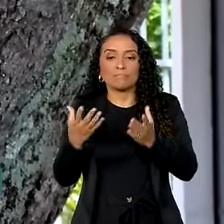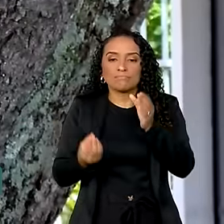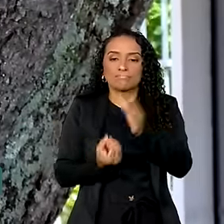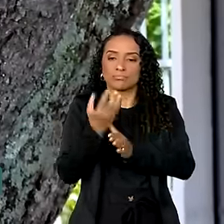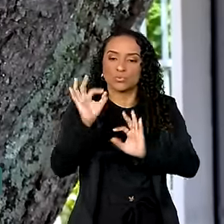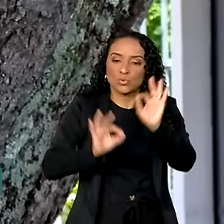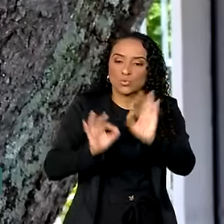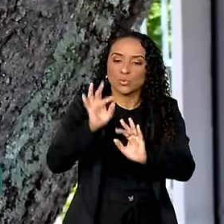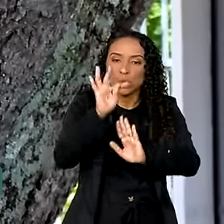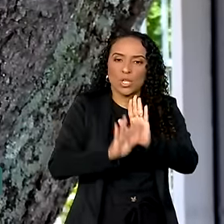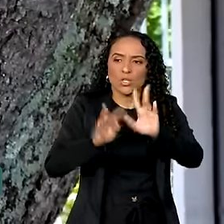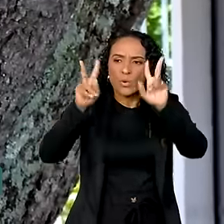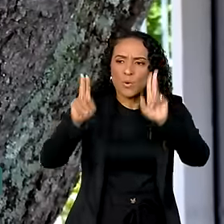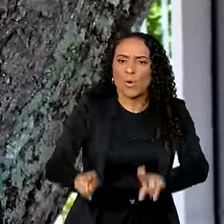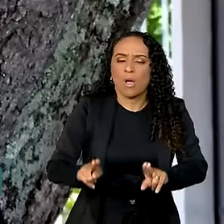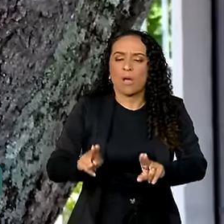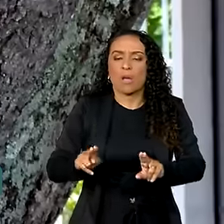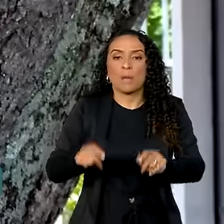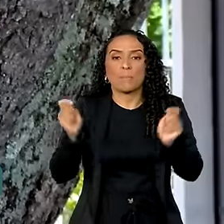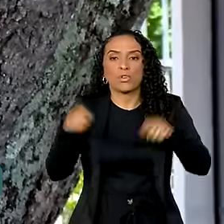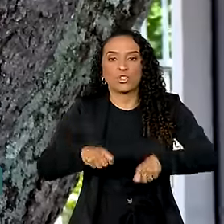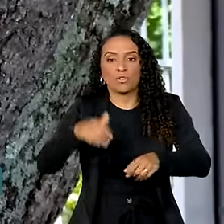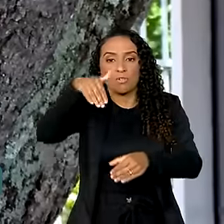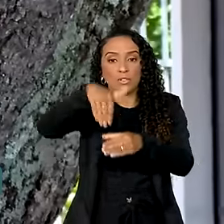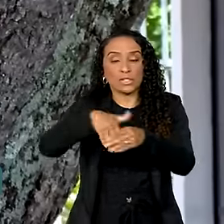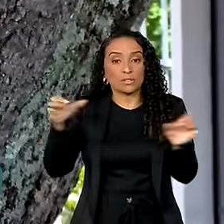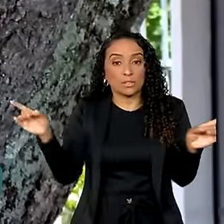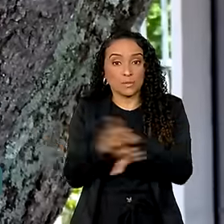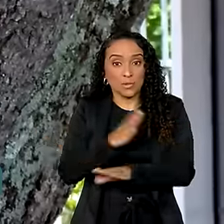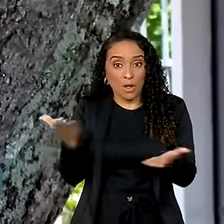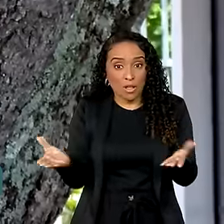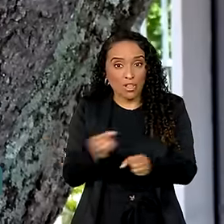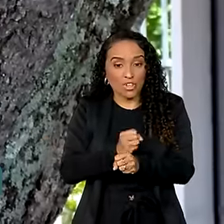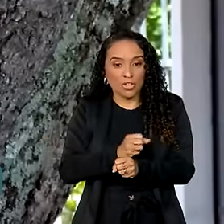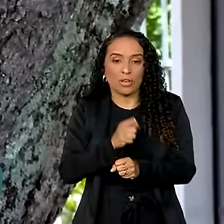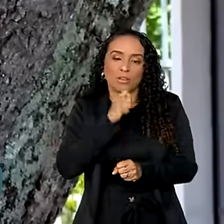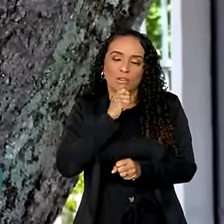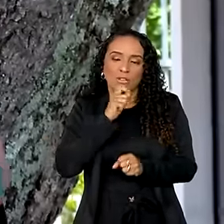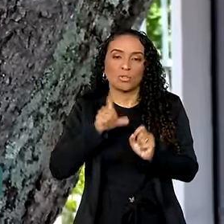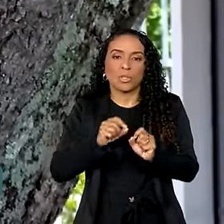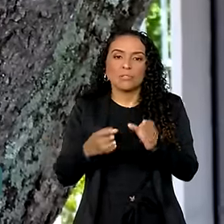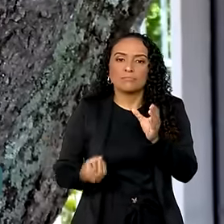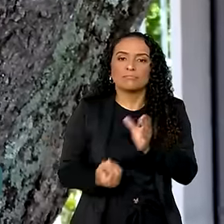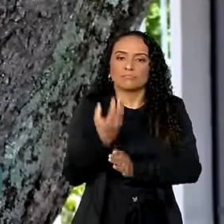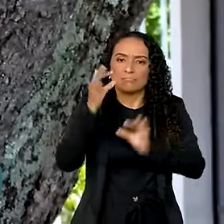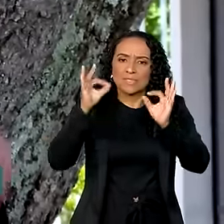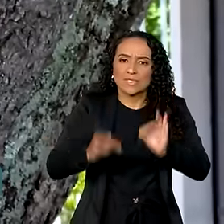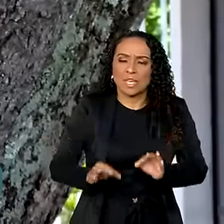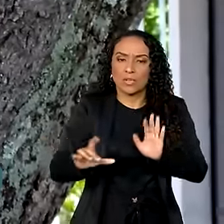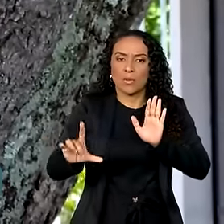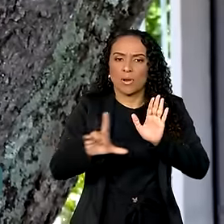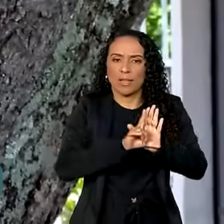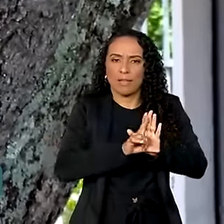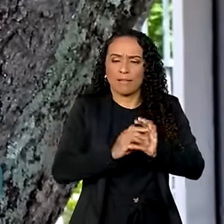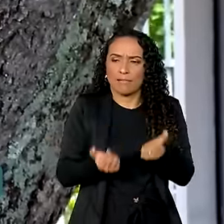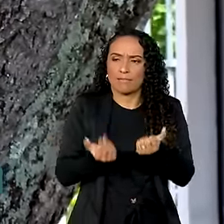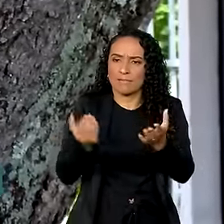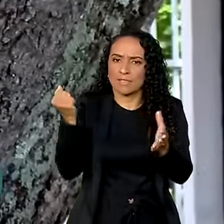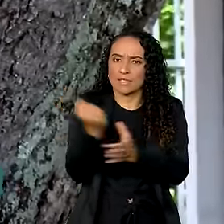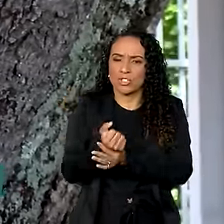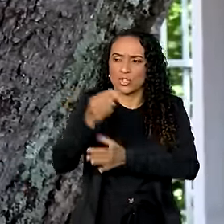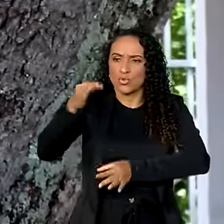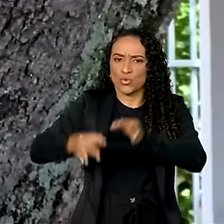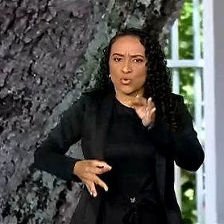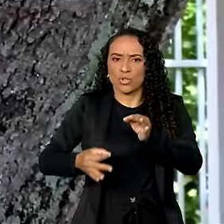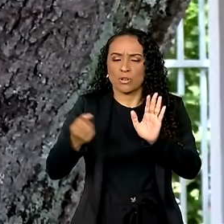para que a gente possa concluir a votação ainda este ano, criando definitivamente, por lei, dando segurança jurídica,